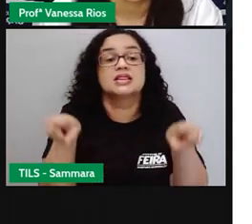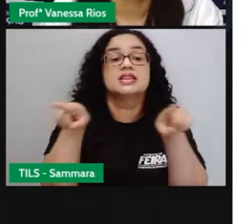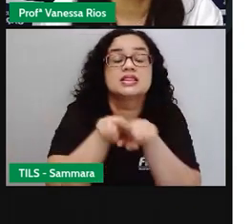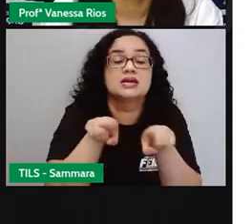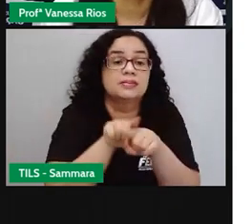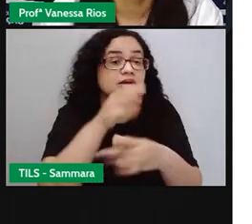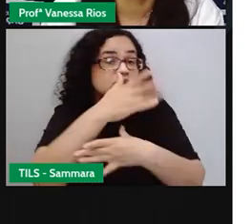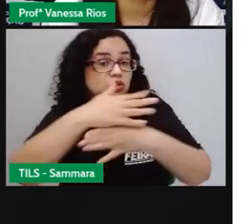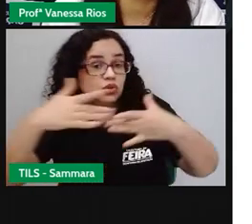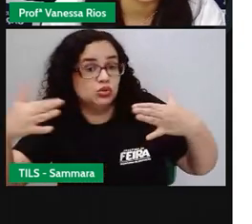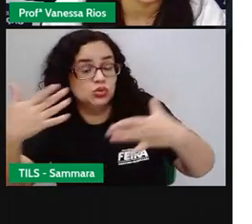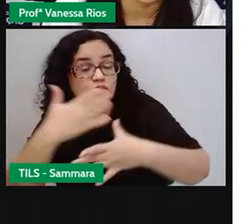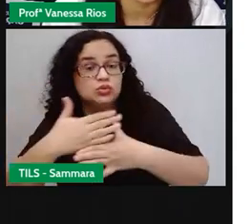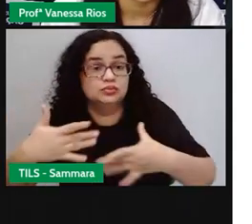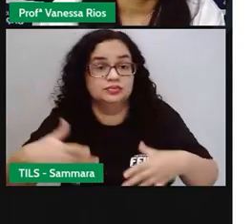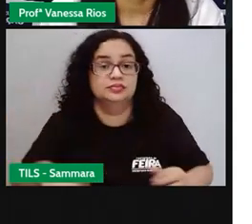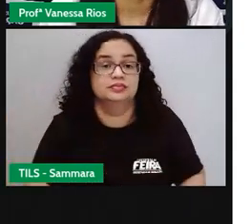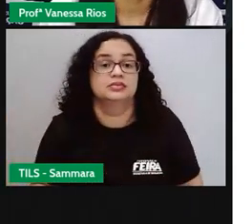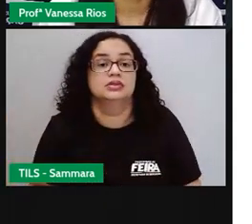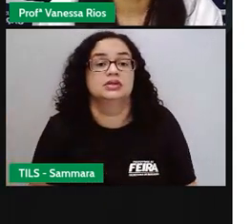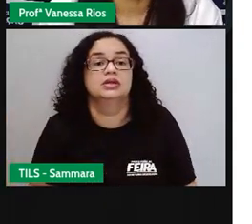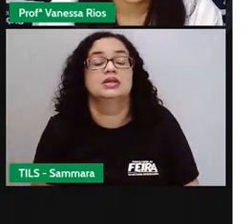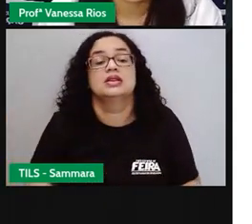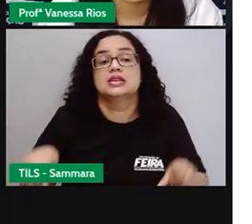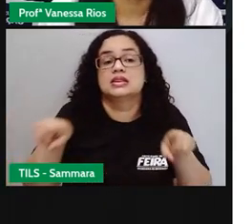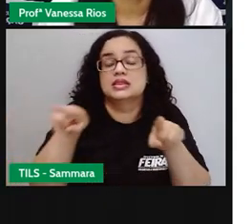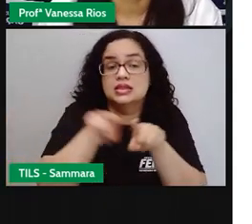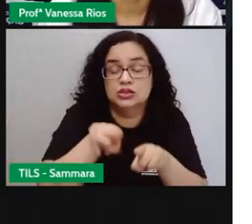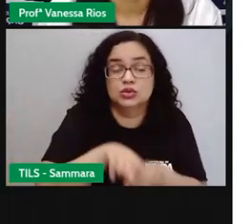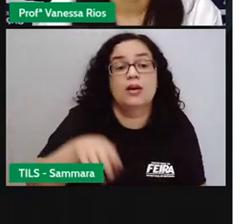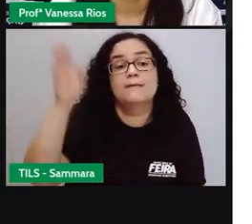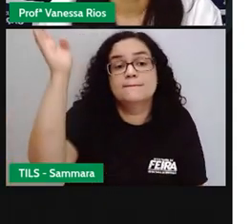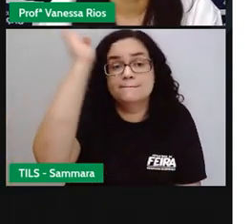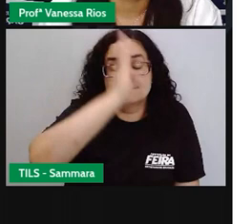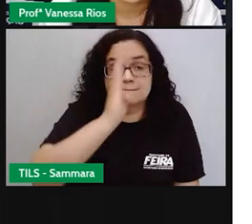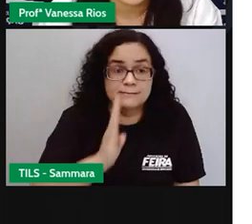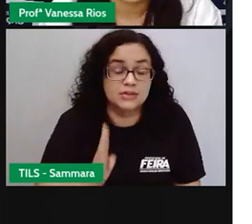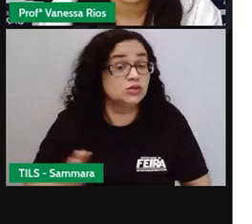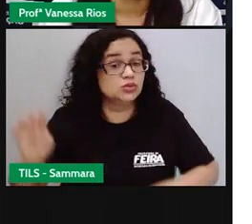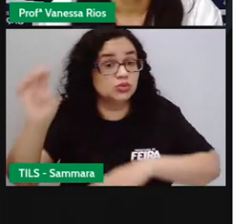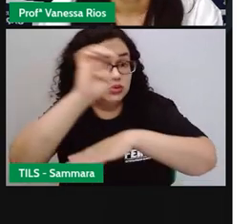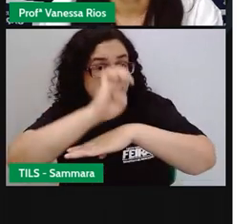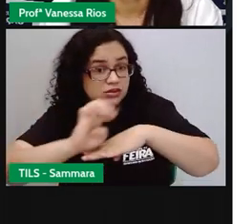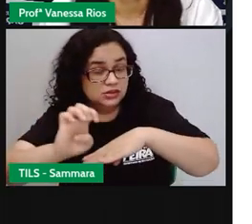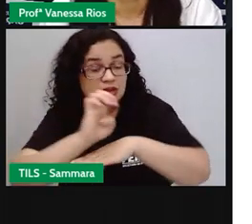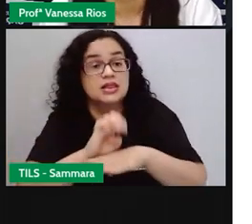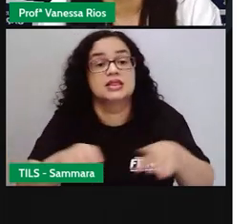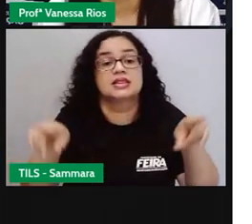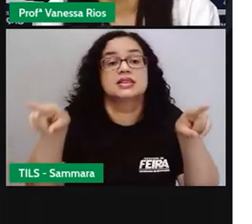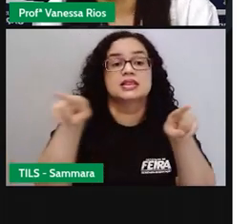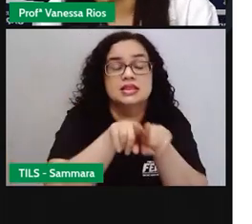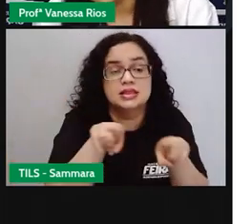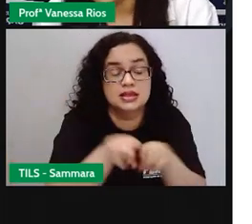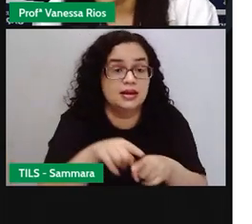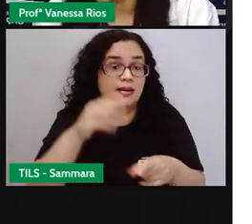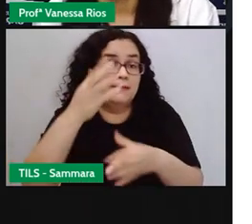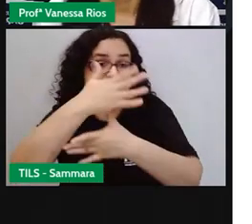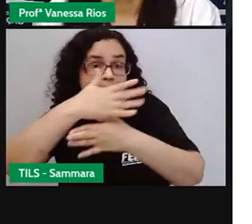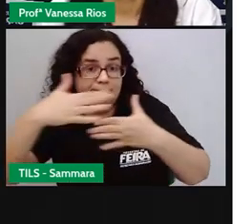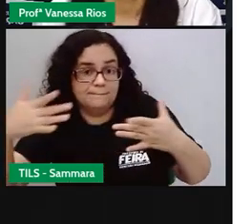nas cidades, nos municípios. então, tanto o Brasil quanto os Estados, também quanto os